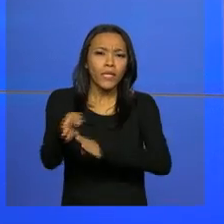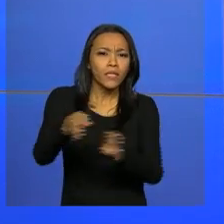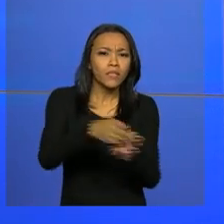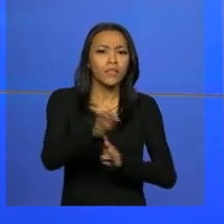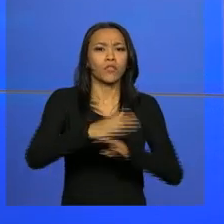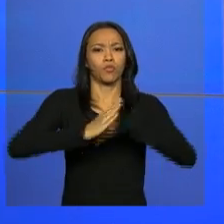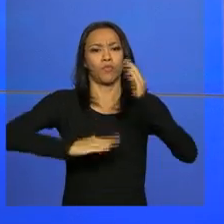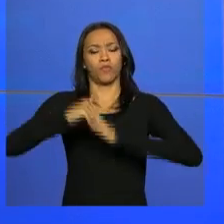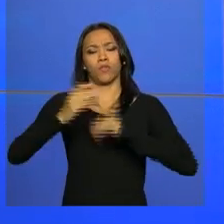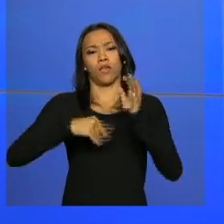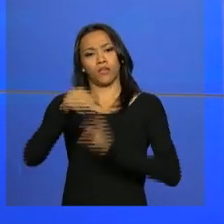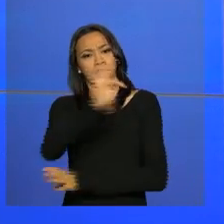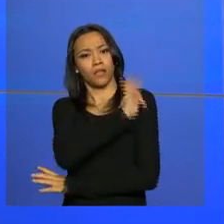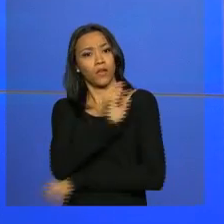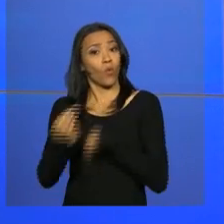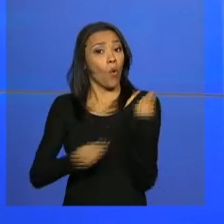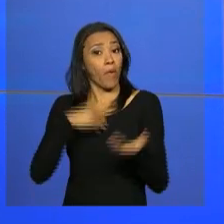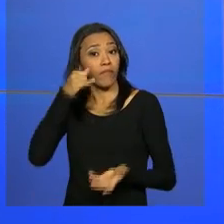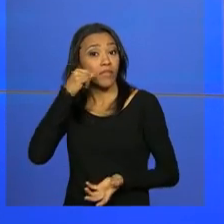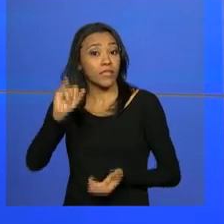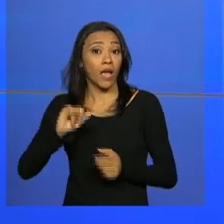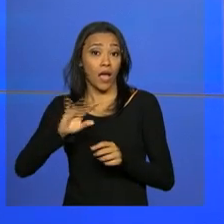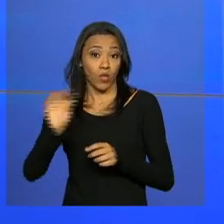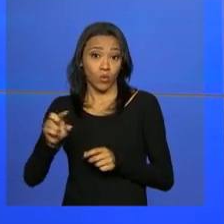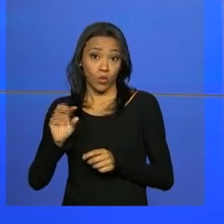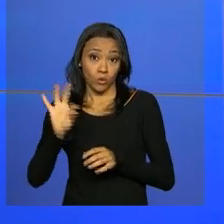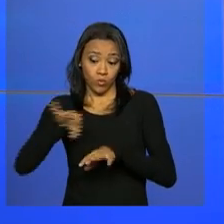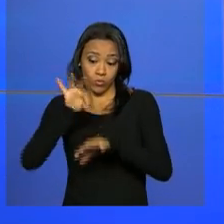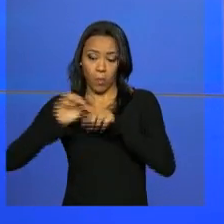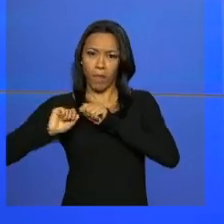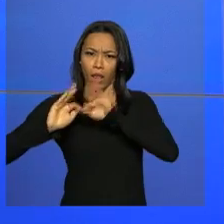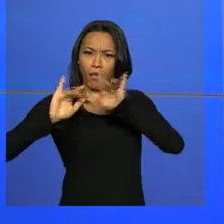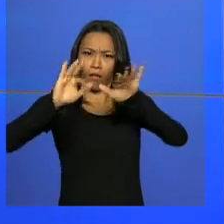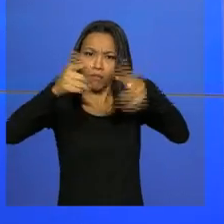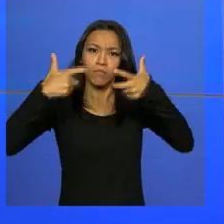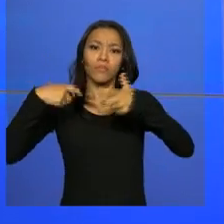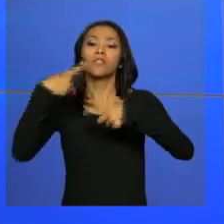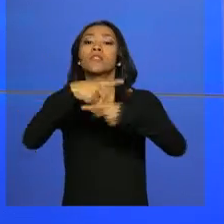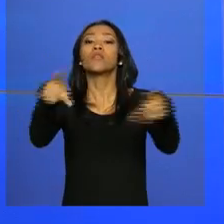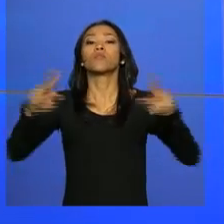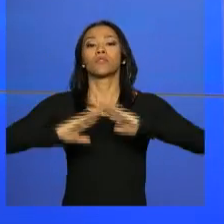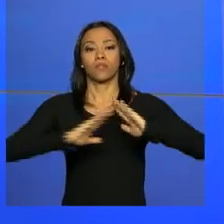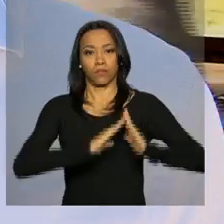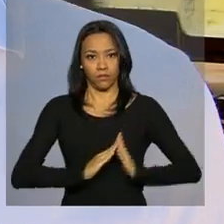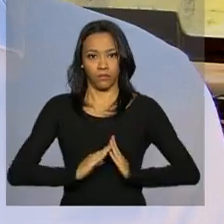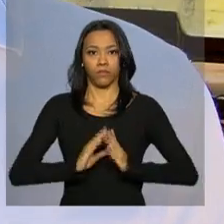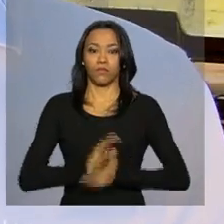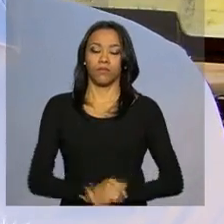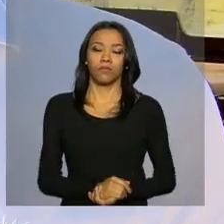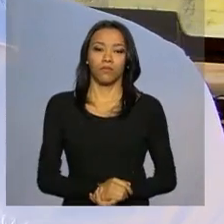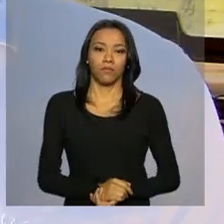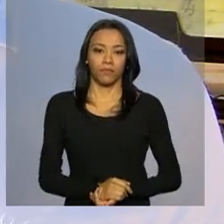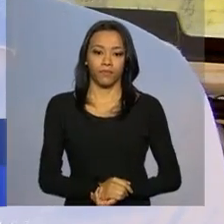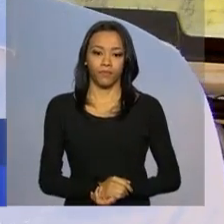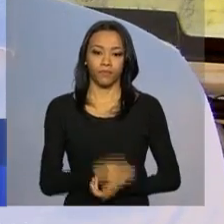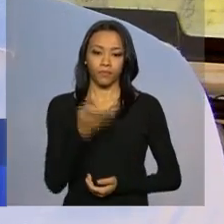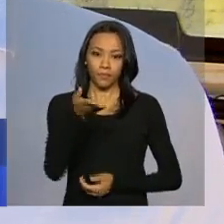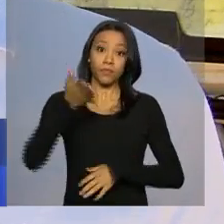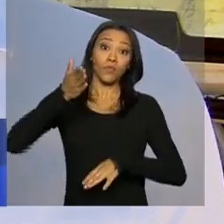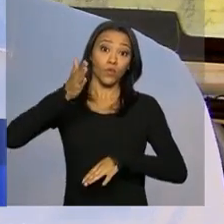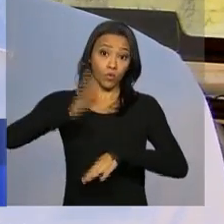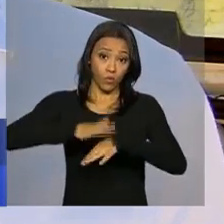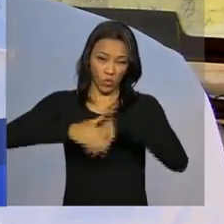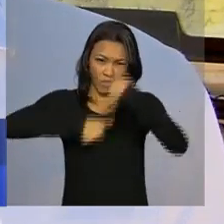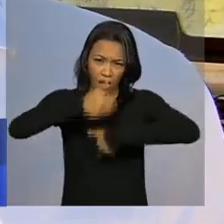de técnicos sobre como evitar a proliferação do mosquito nas residências. As ações de